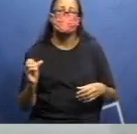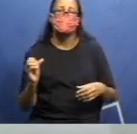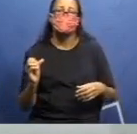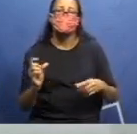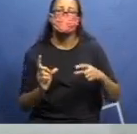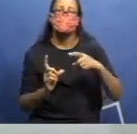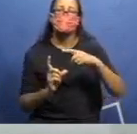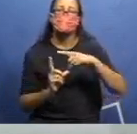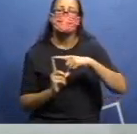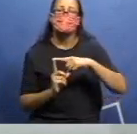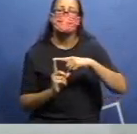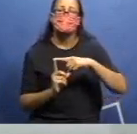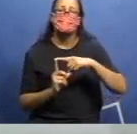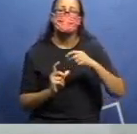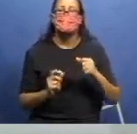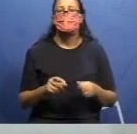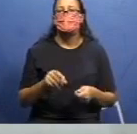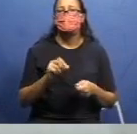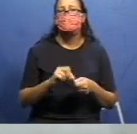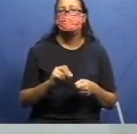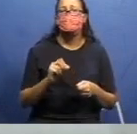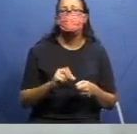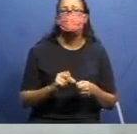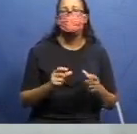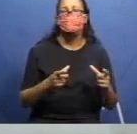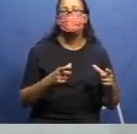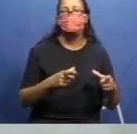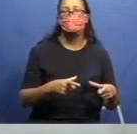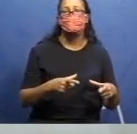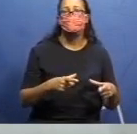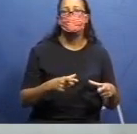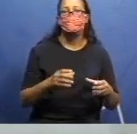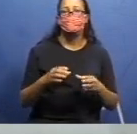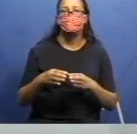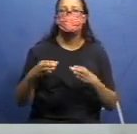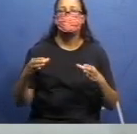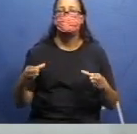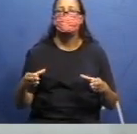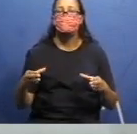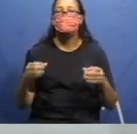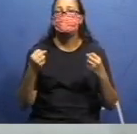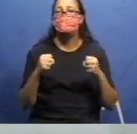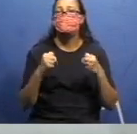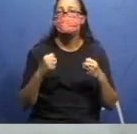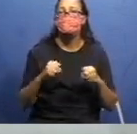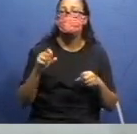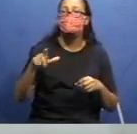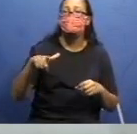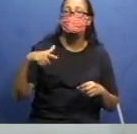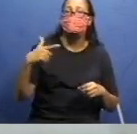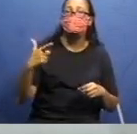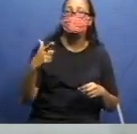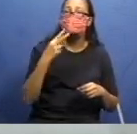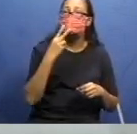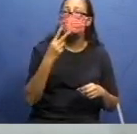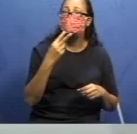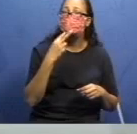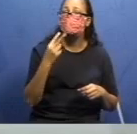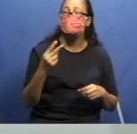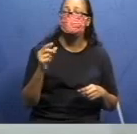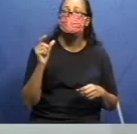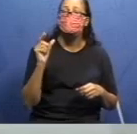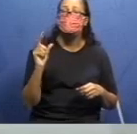Para eu fazer no espacinho maior, eu vou precisar de outra cor de tampinha. Então, ao invés de usar três cores de